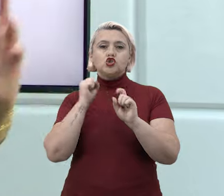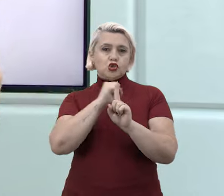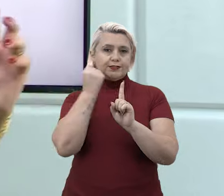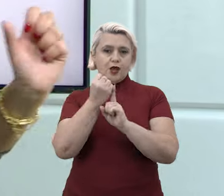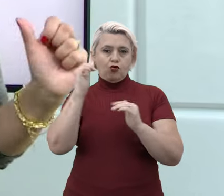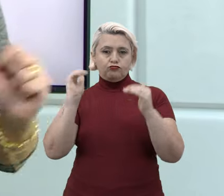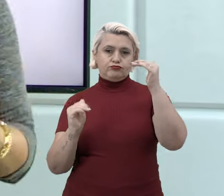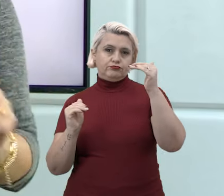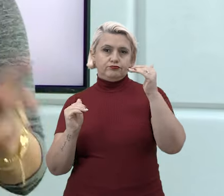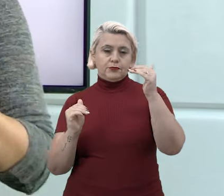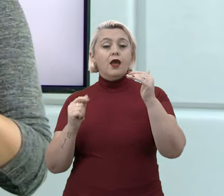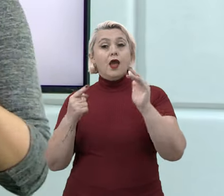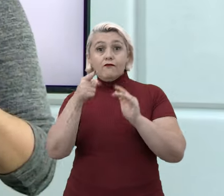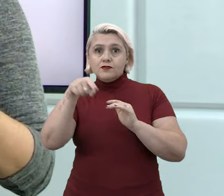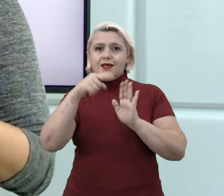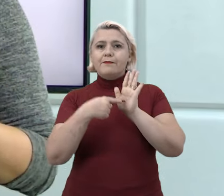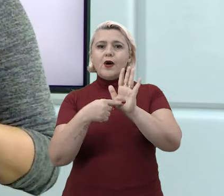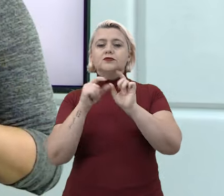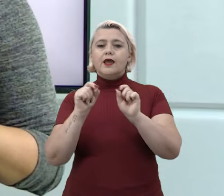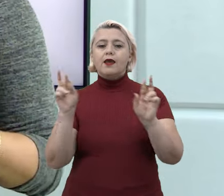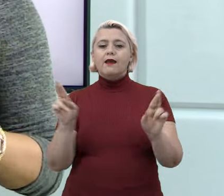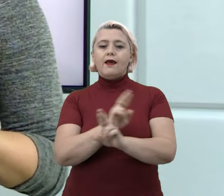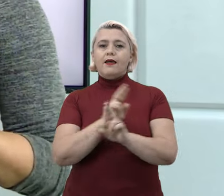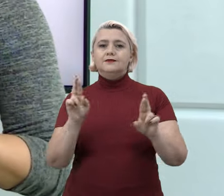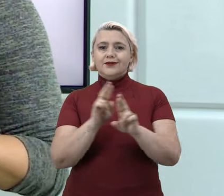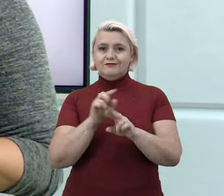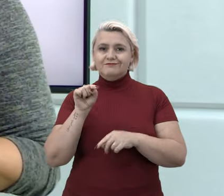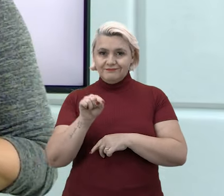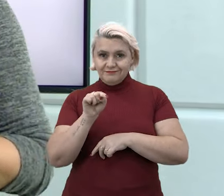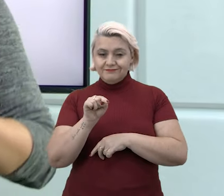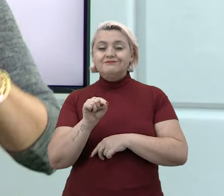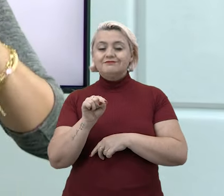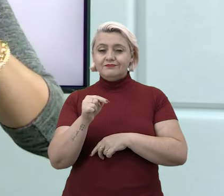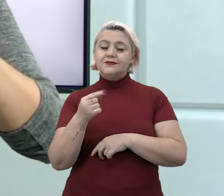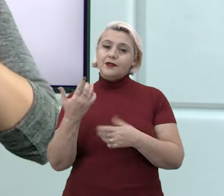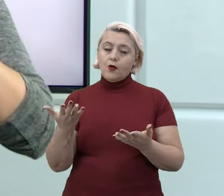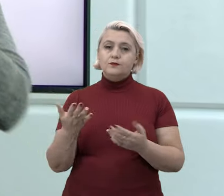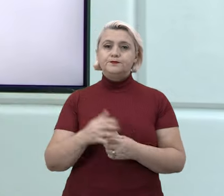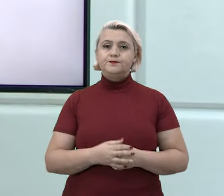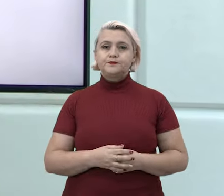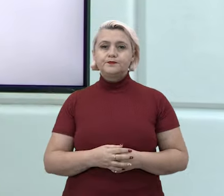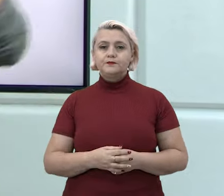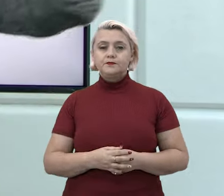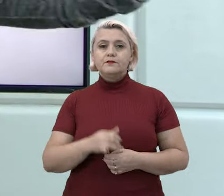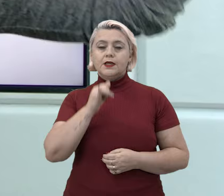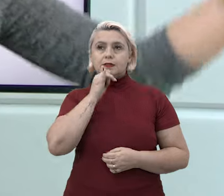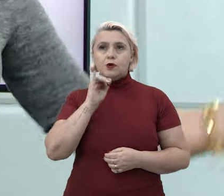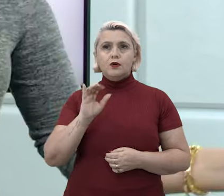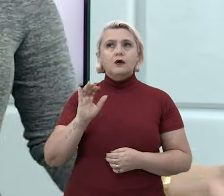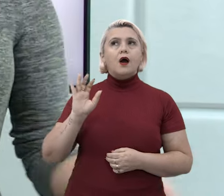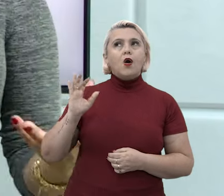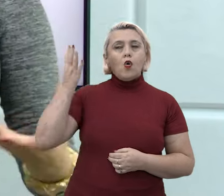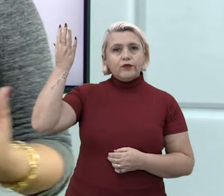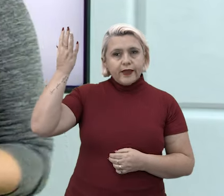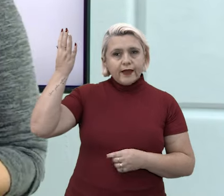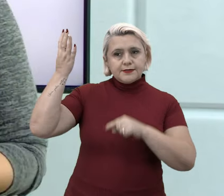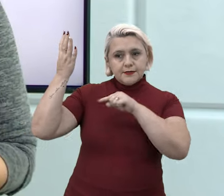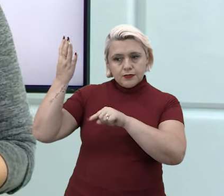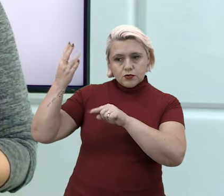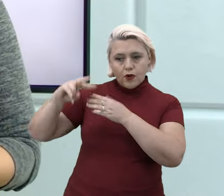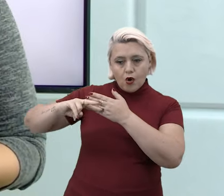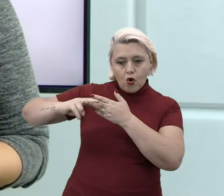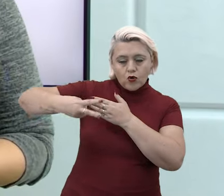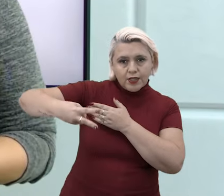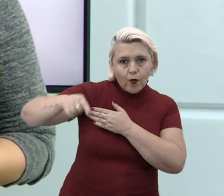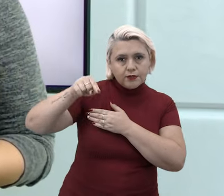demonstra ali essa relação. Então, uma coisa, quando acontece, gera outra coisa. Isso é causa e